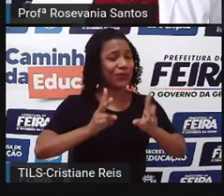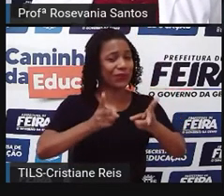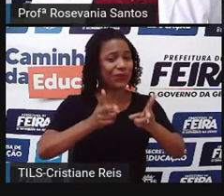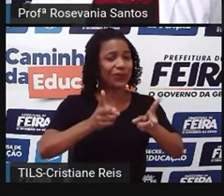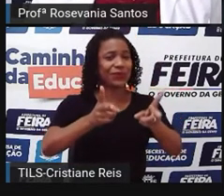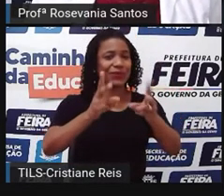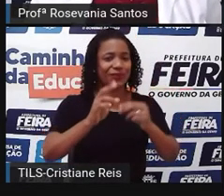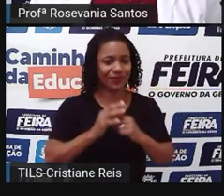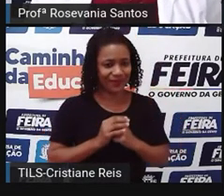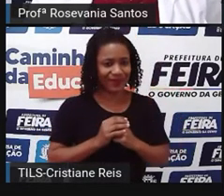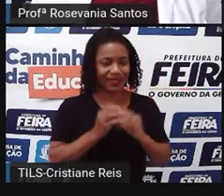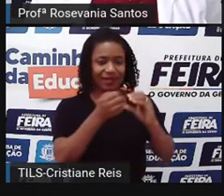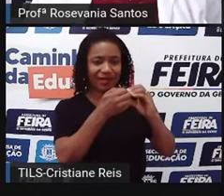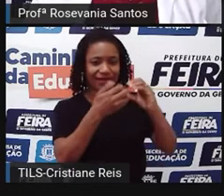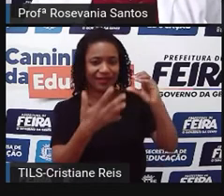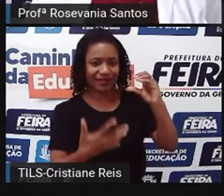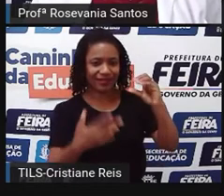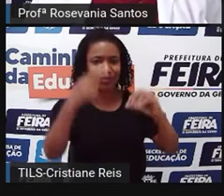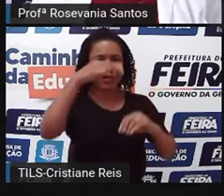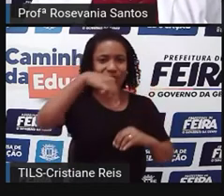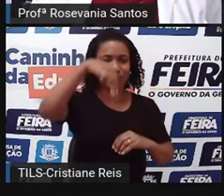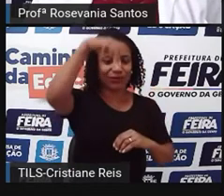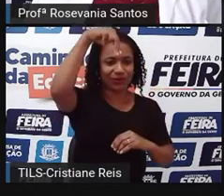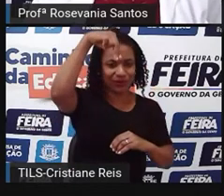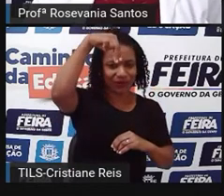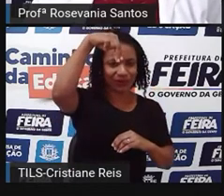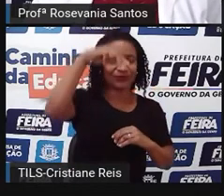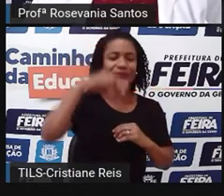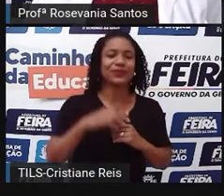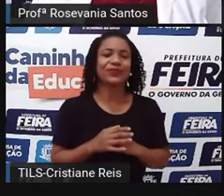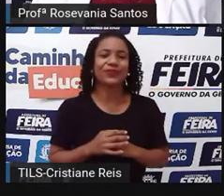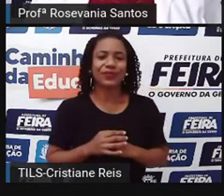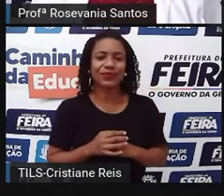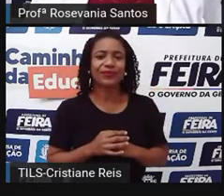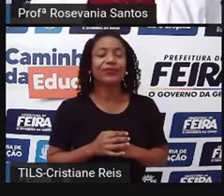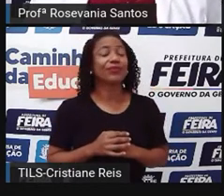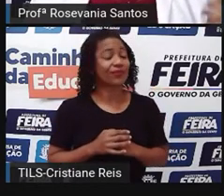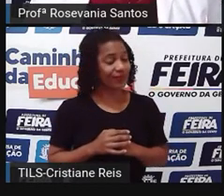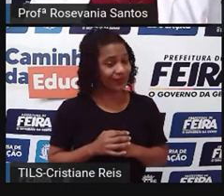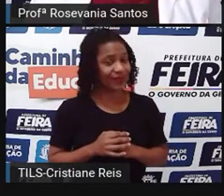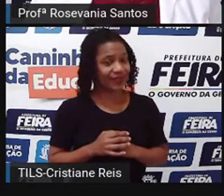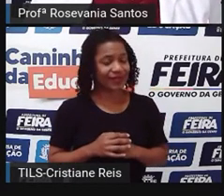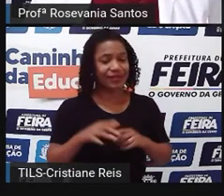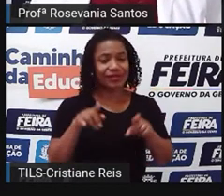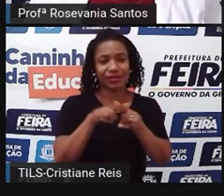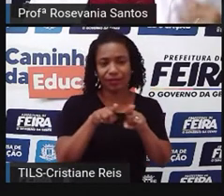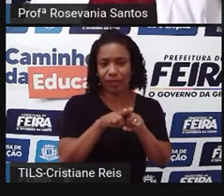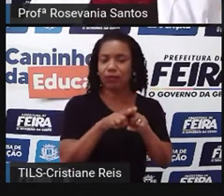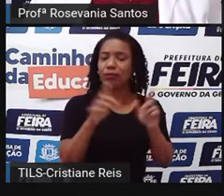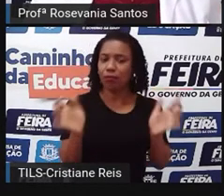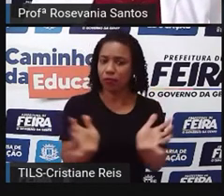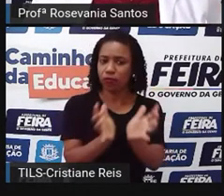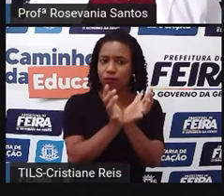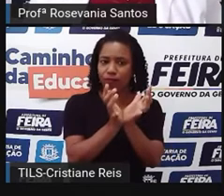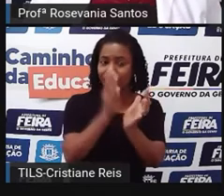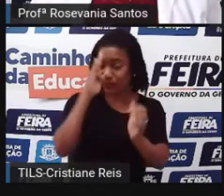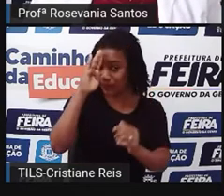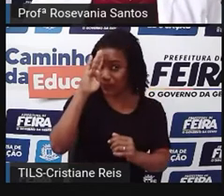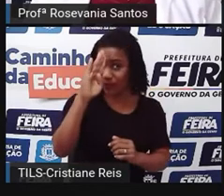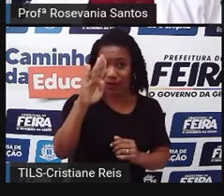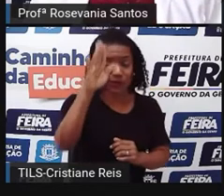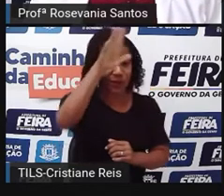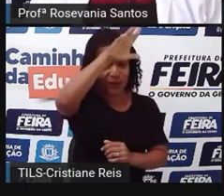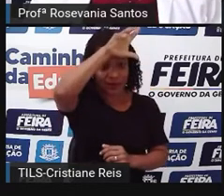característica específica, tem uma grande quantidade de povos indígenas, as outras tem, mas não é como essa